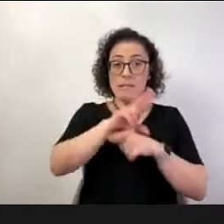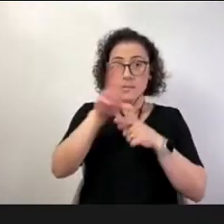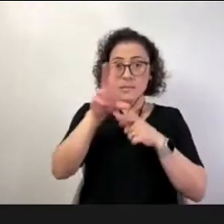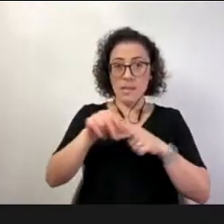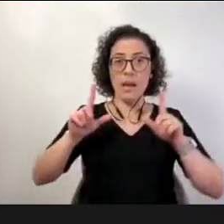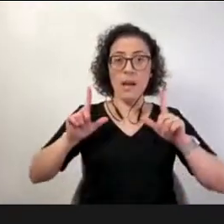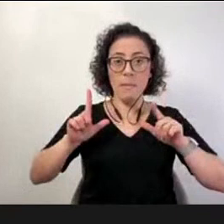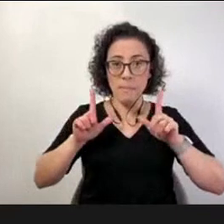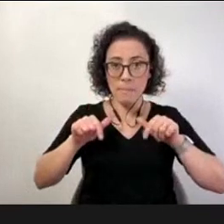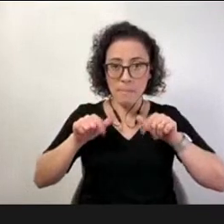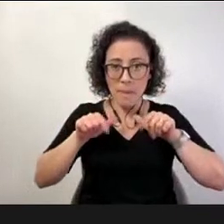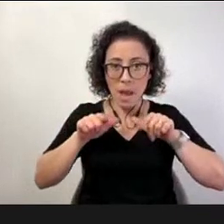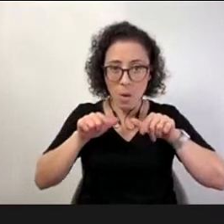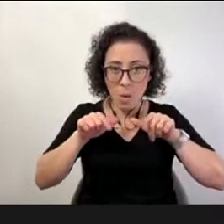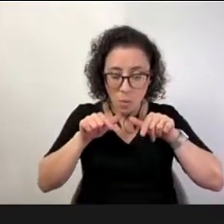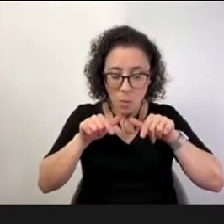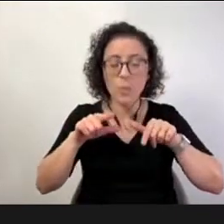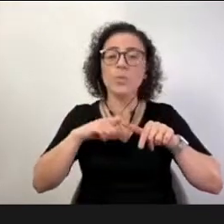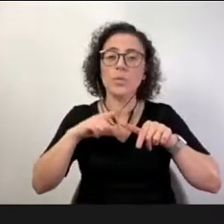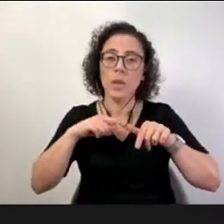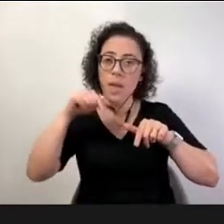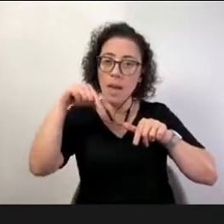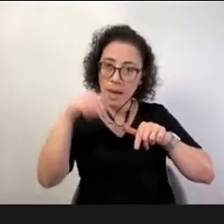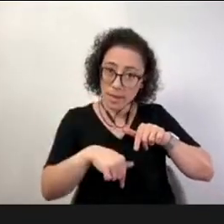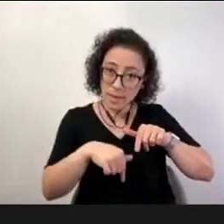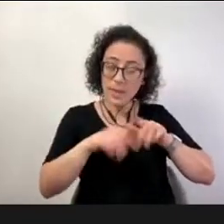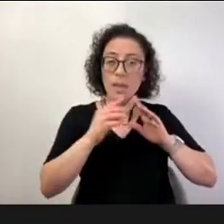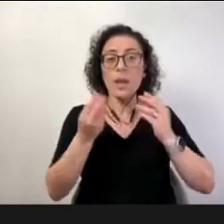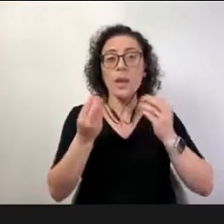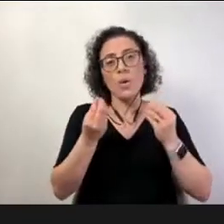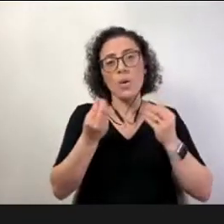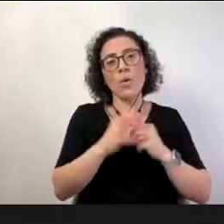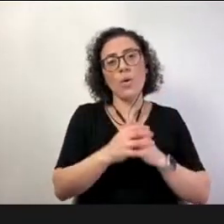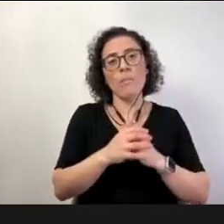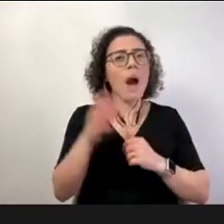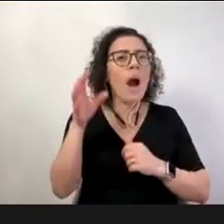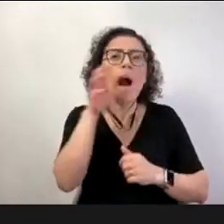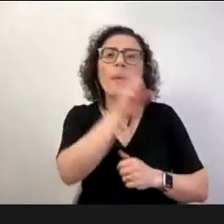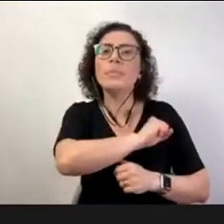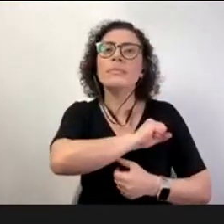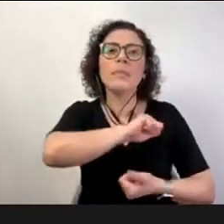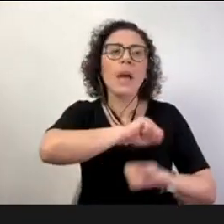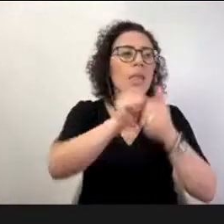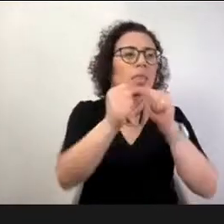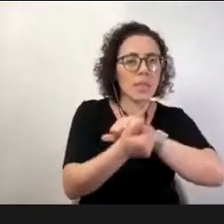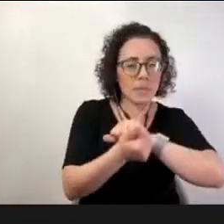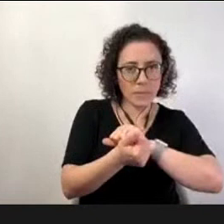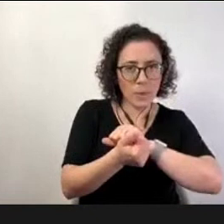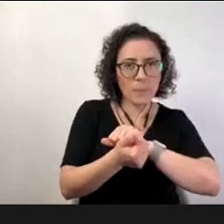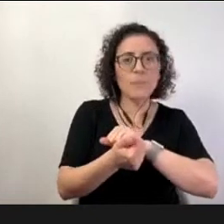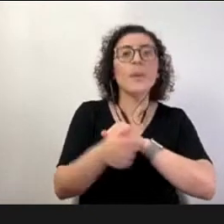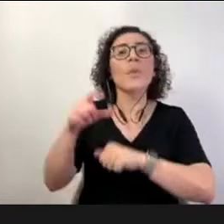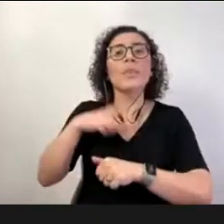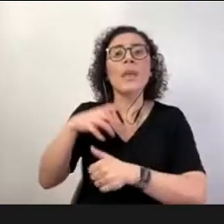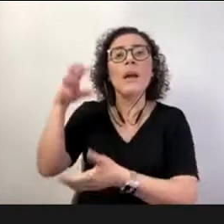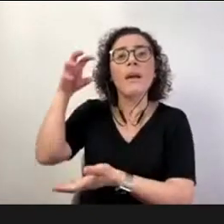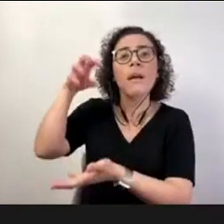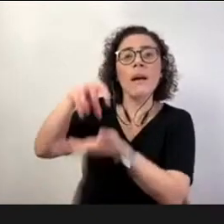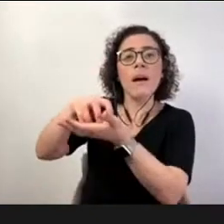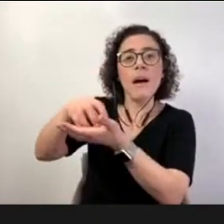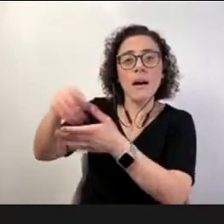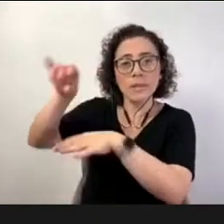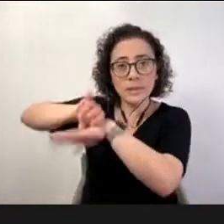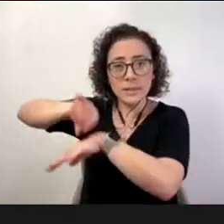a gente conseguiu se mobilizar rapidamente a partir daquilo que a instituição nos dava enquanto diretrizes porque a gente já vinha sem saber que